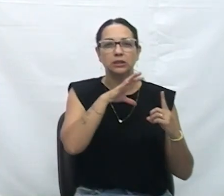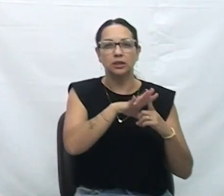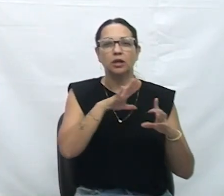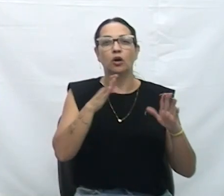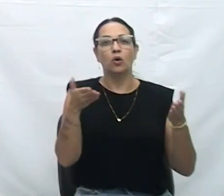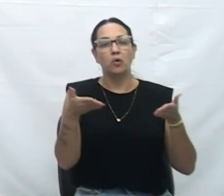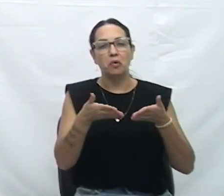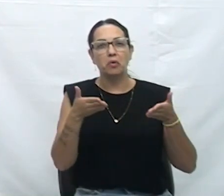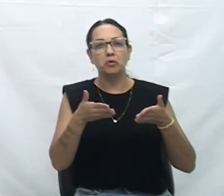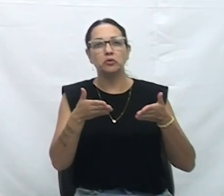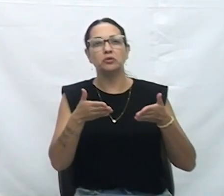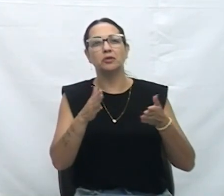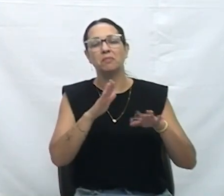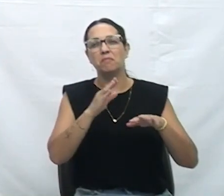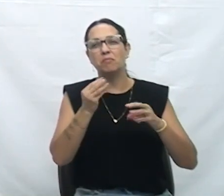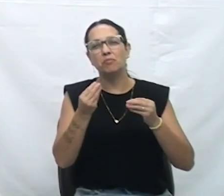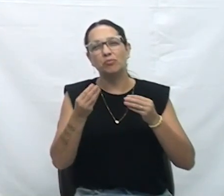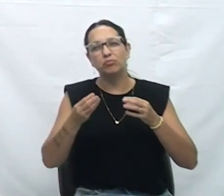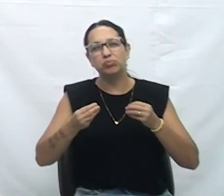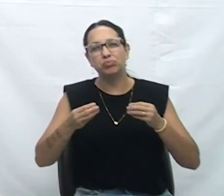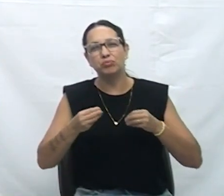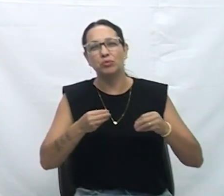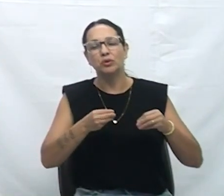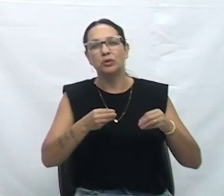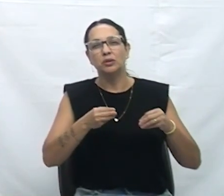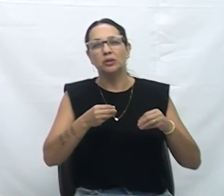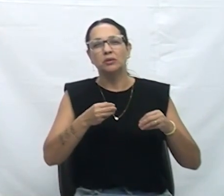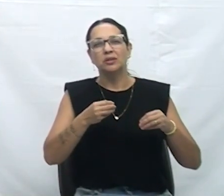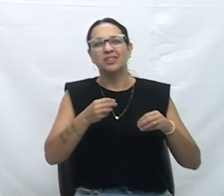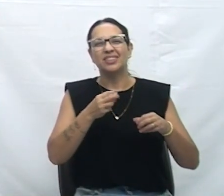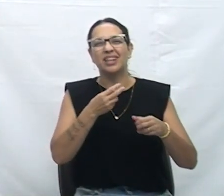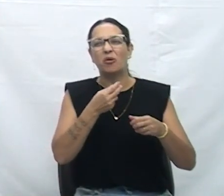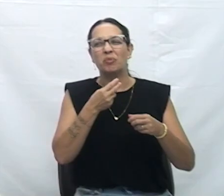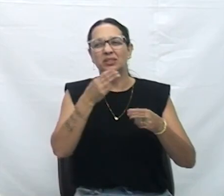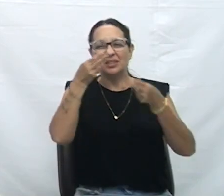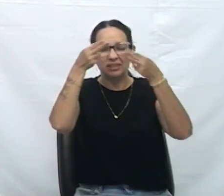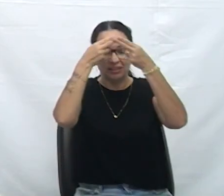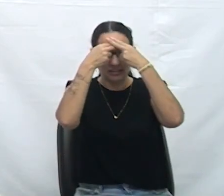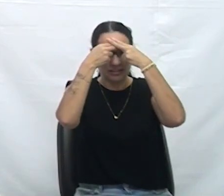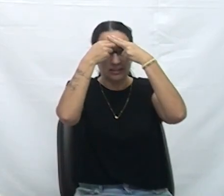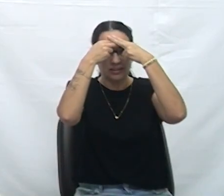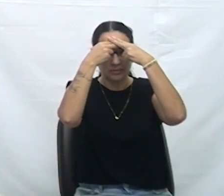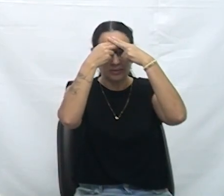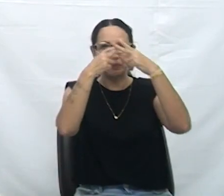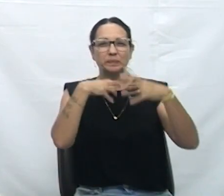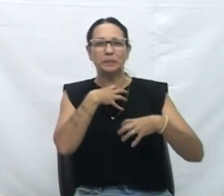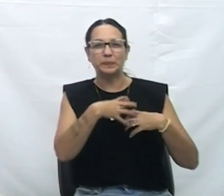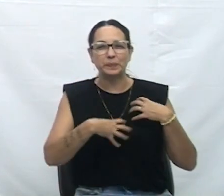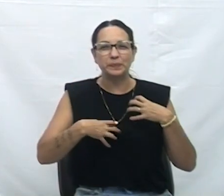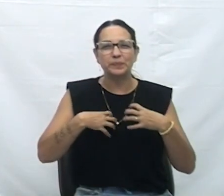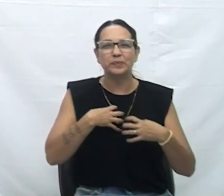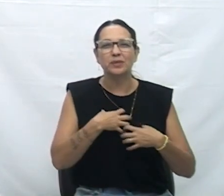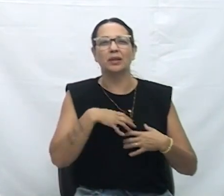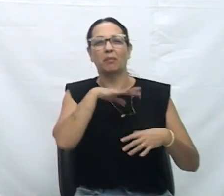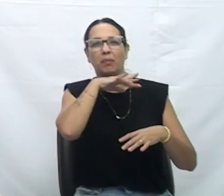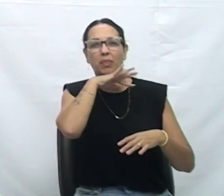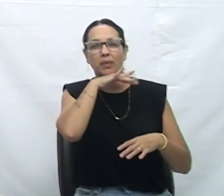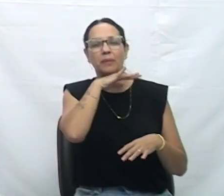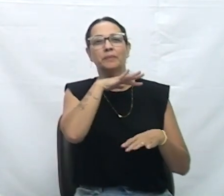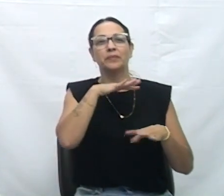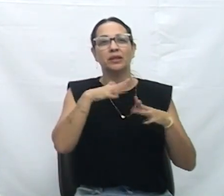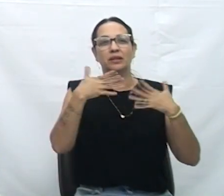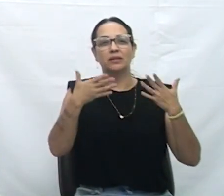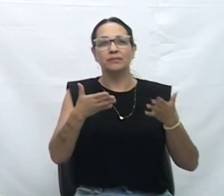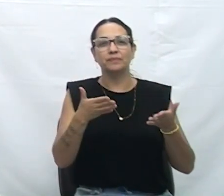violentada, já está sofrendo trauma, já está diante de uma situação terrível. Então a gente está trabalhando da mesma forma que tem uma questão